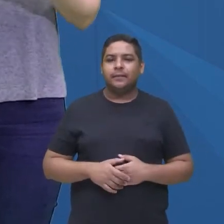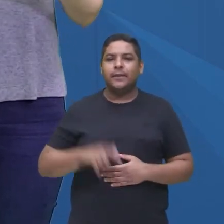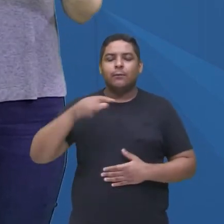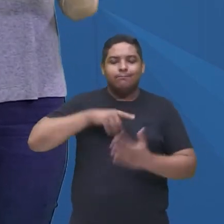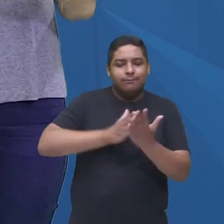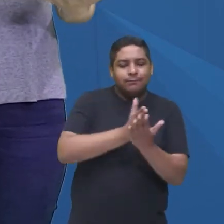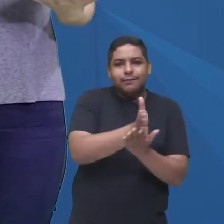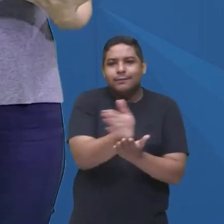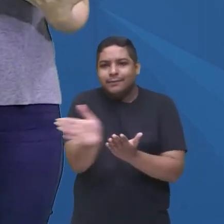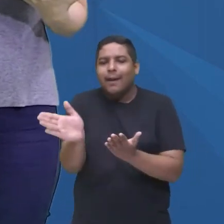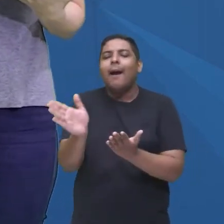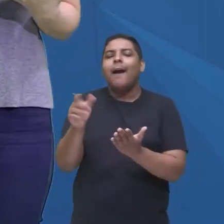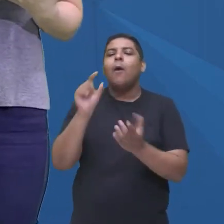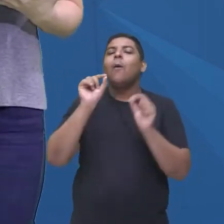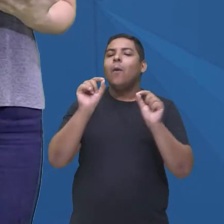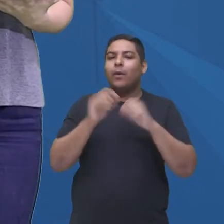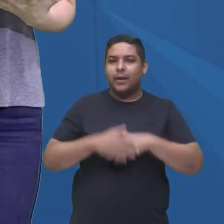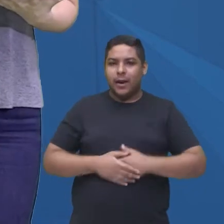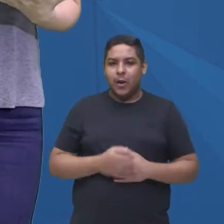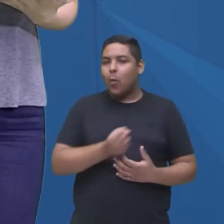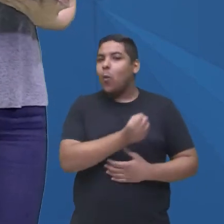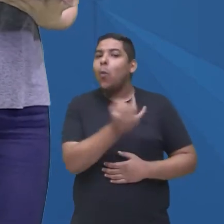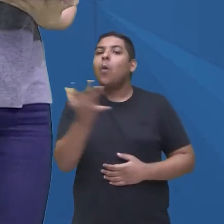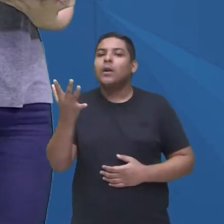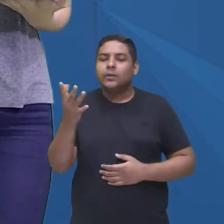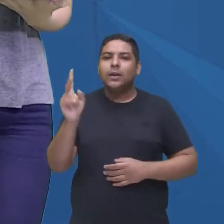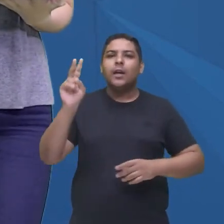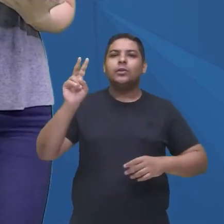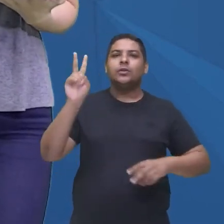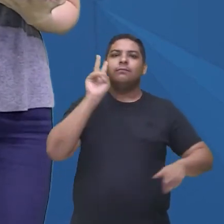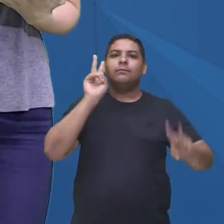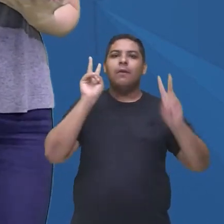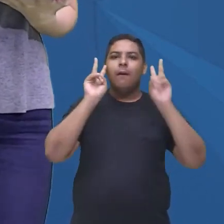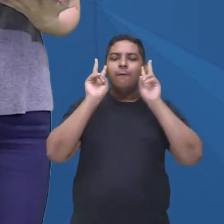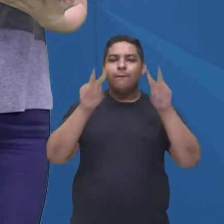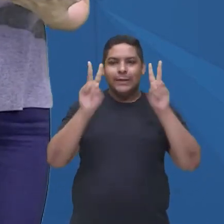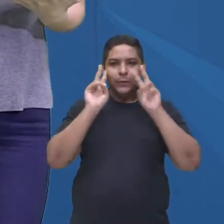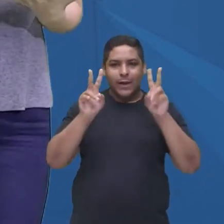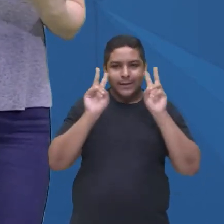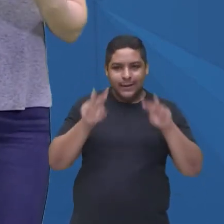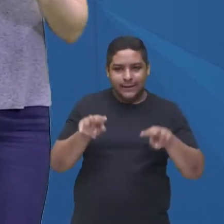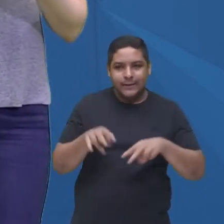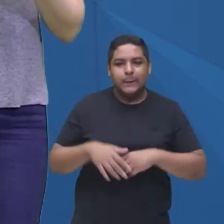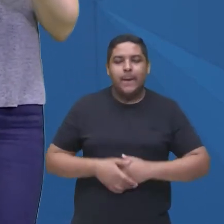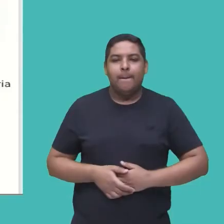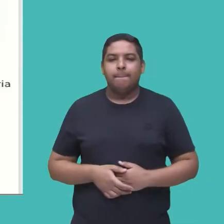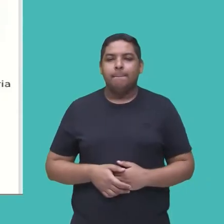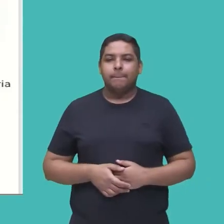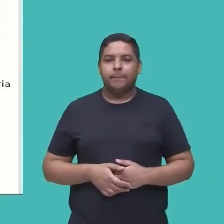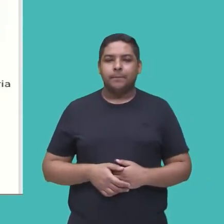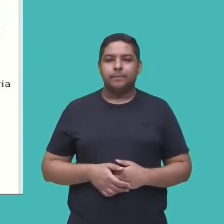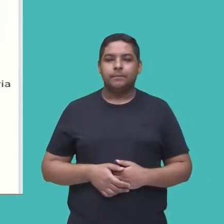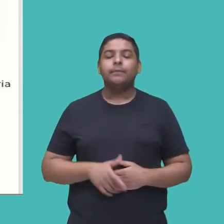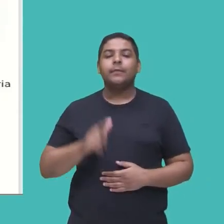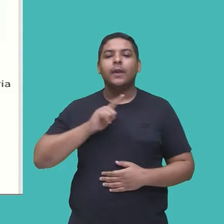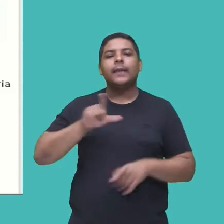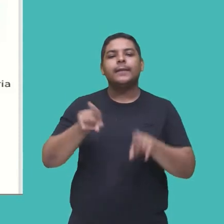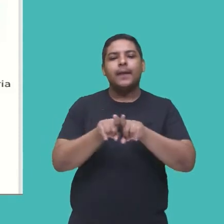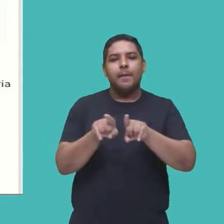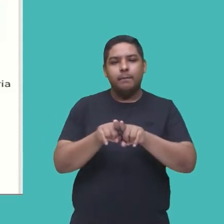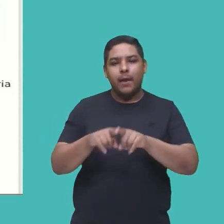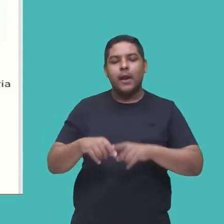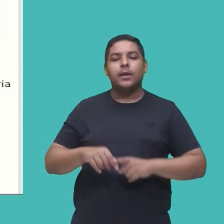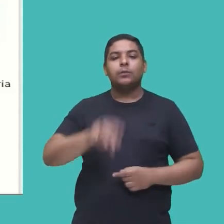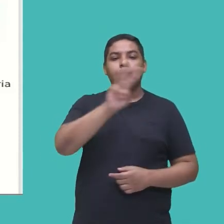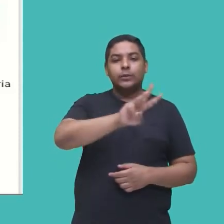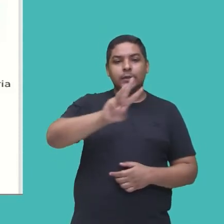quantidade de visualizações e de acessos em relação a esses títulos, tá bom? Mas eu trago pra vocês aqui do site Maiores